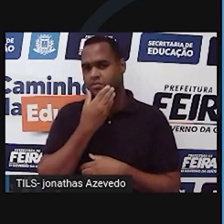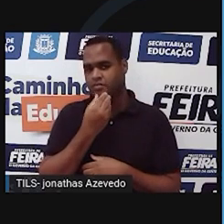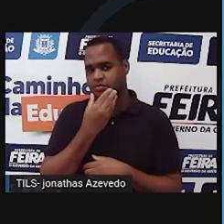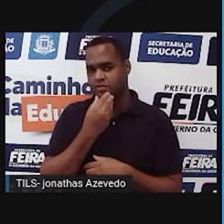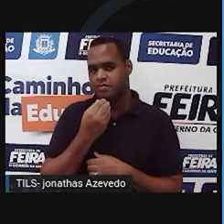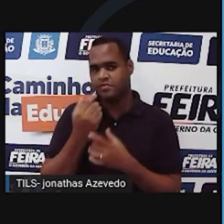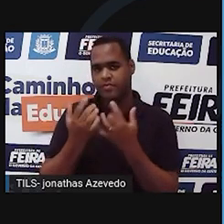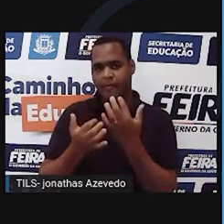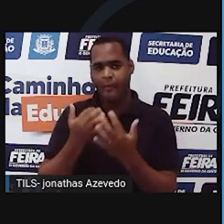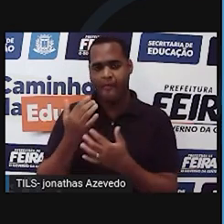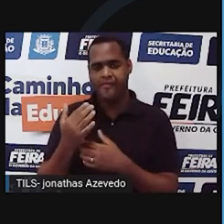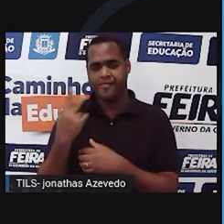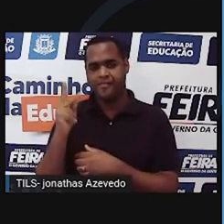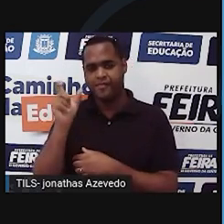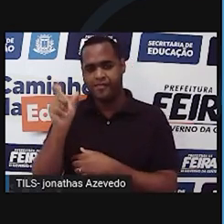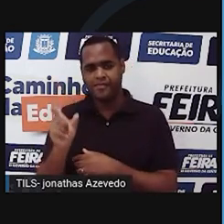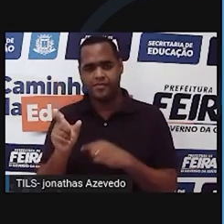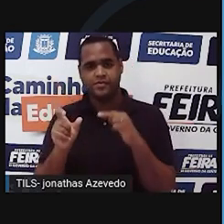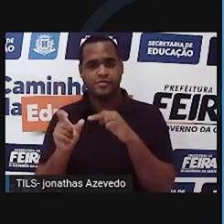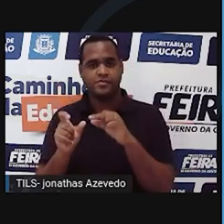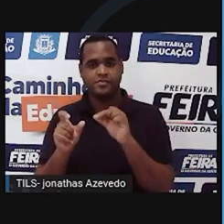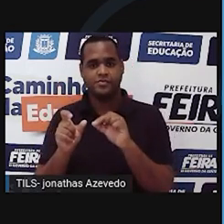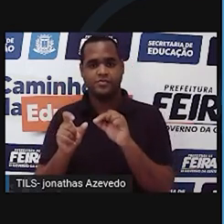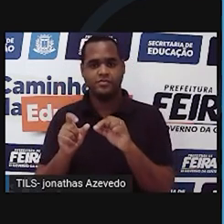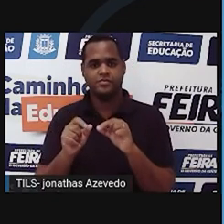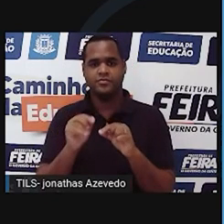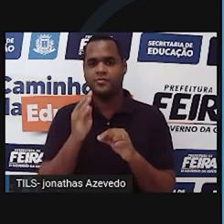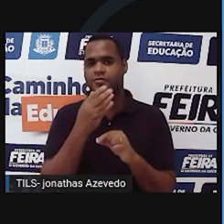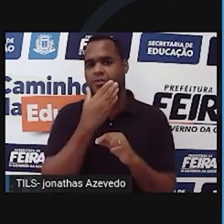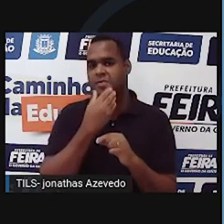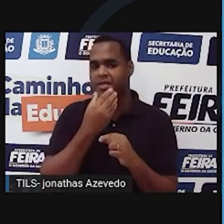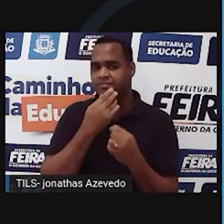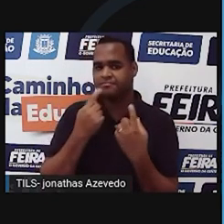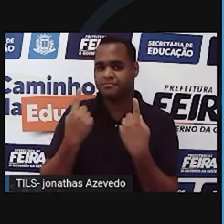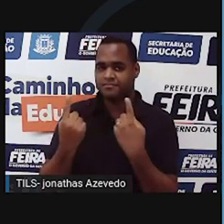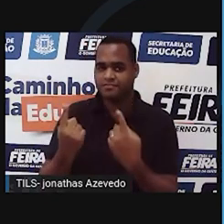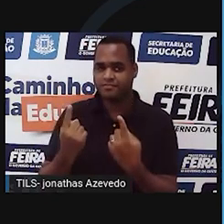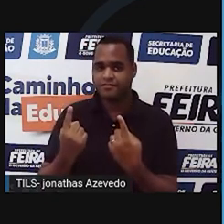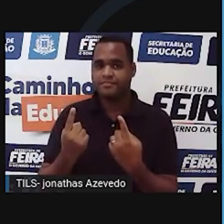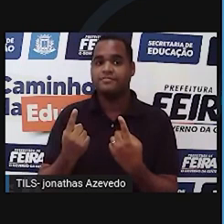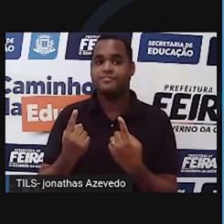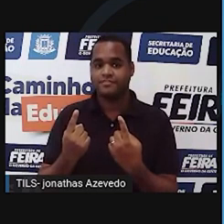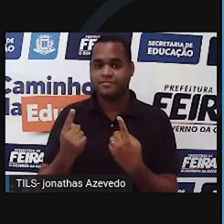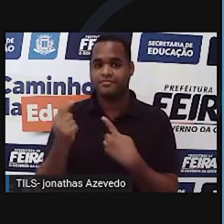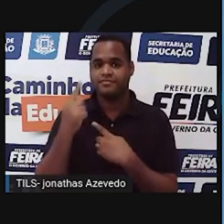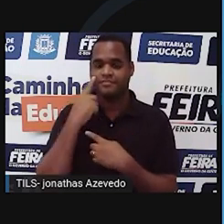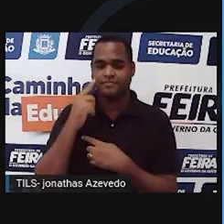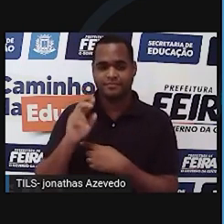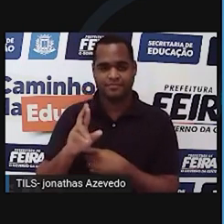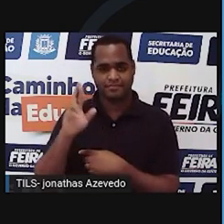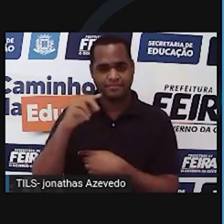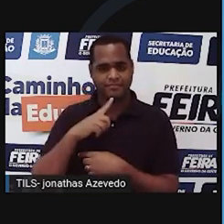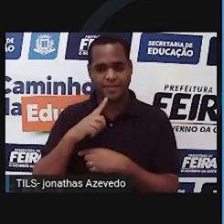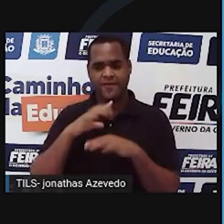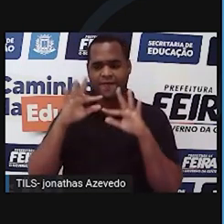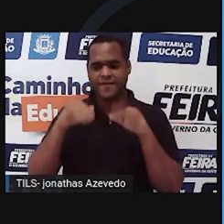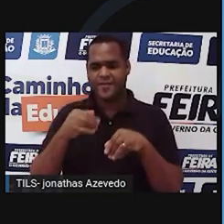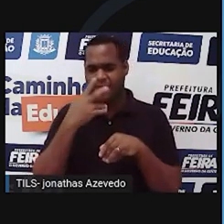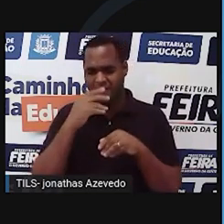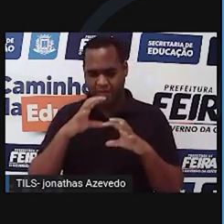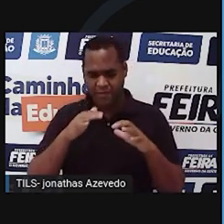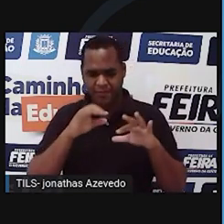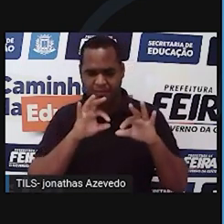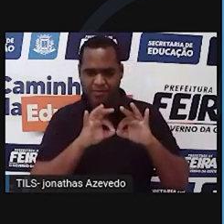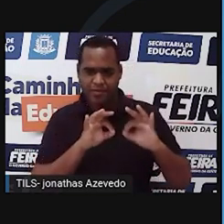também por defender o heliocentrismo foi Giordano Bruno, que além disso defendia que o universo deveria ser infinito. Mas